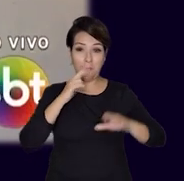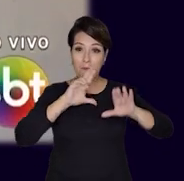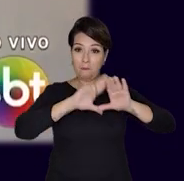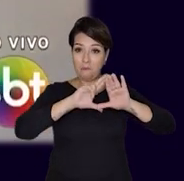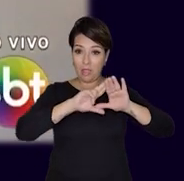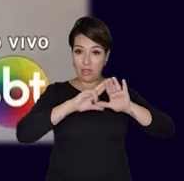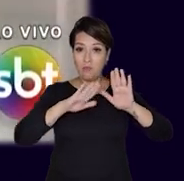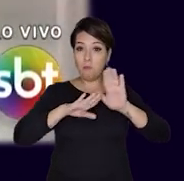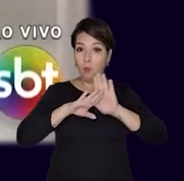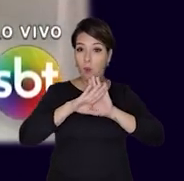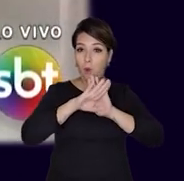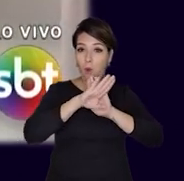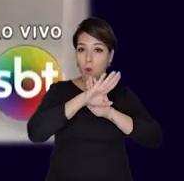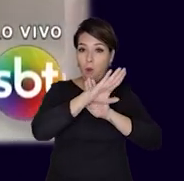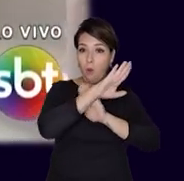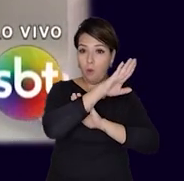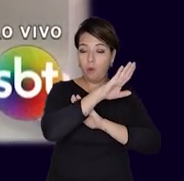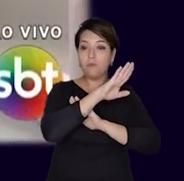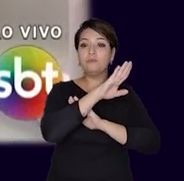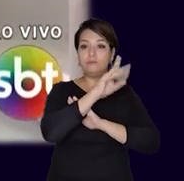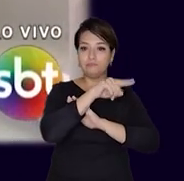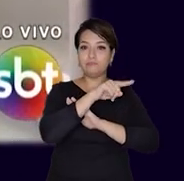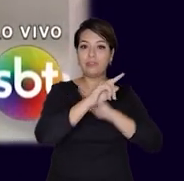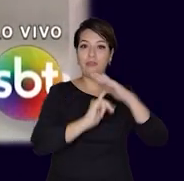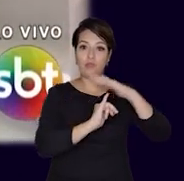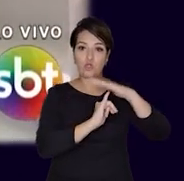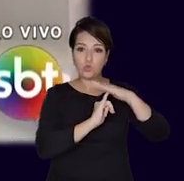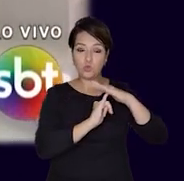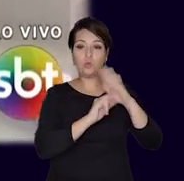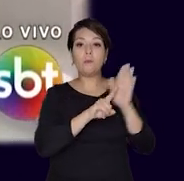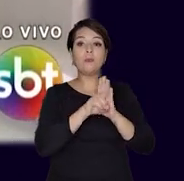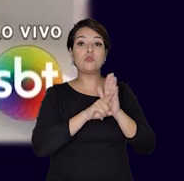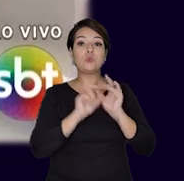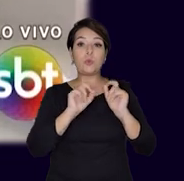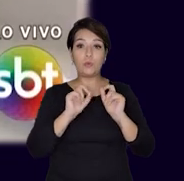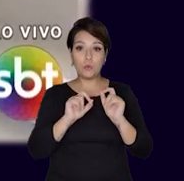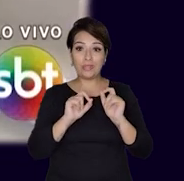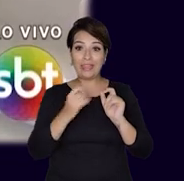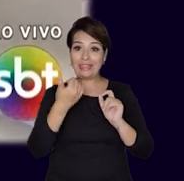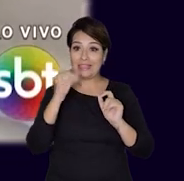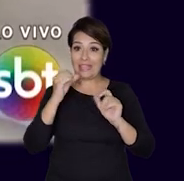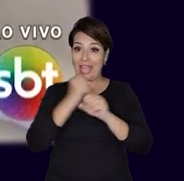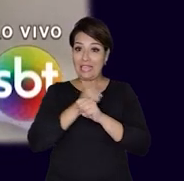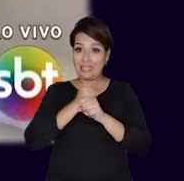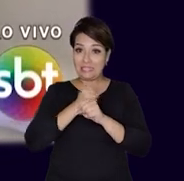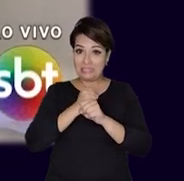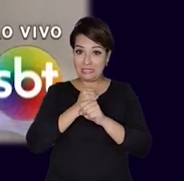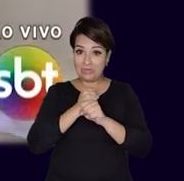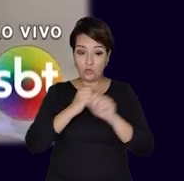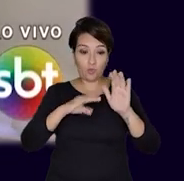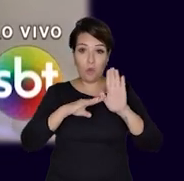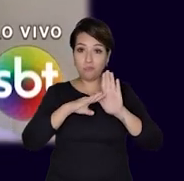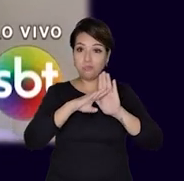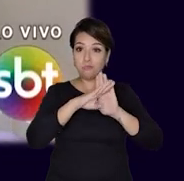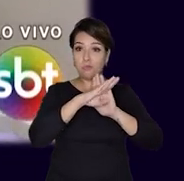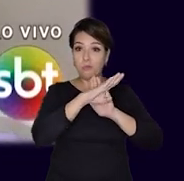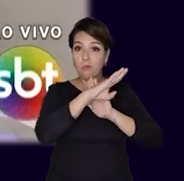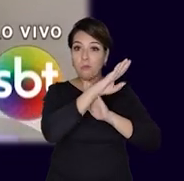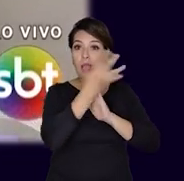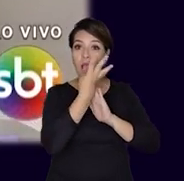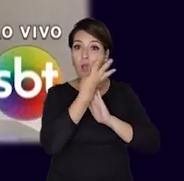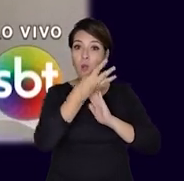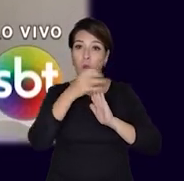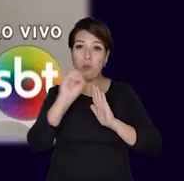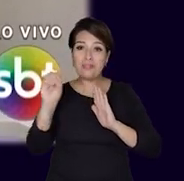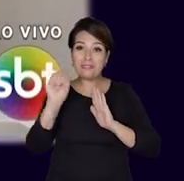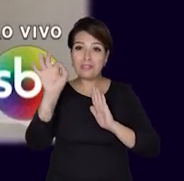milícia não para de crescer. O Instituto Fogo Cruzado fez um estudo e mostrou que o aumento nos últimos 10 anos foi de nada mais nada menos